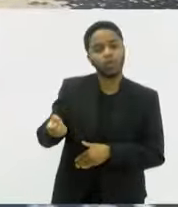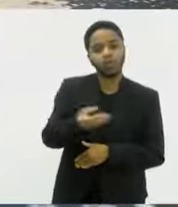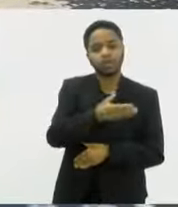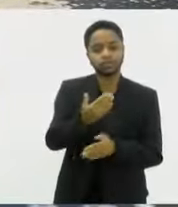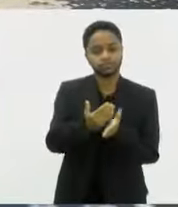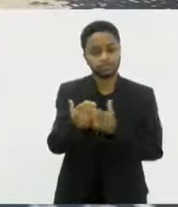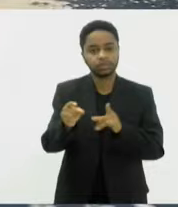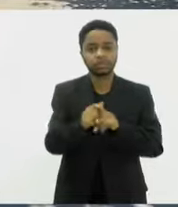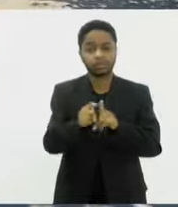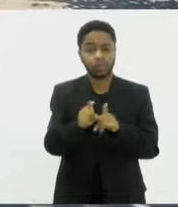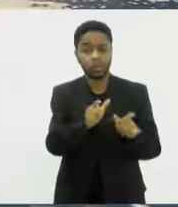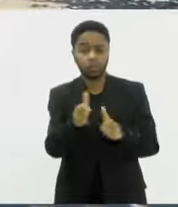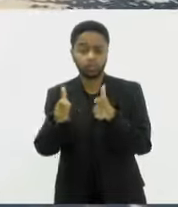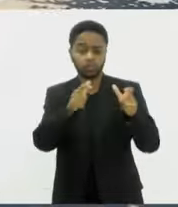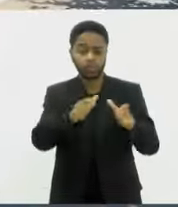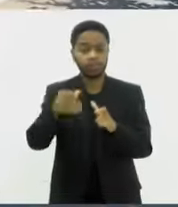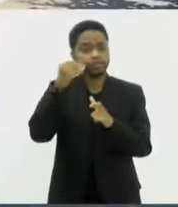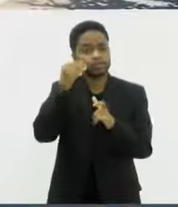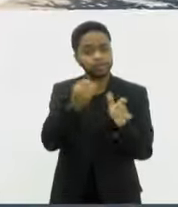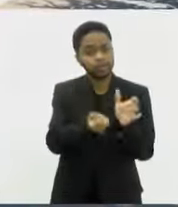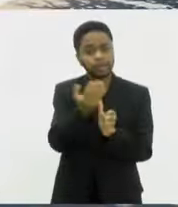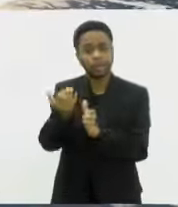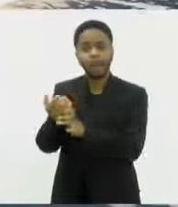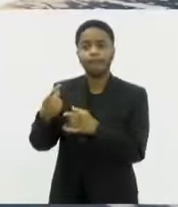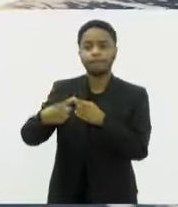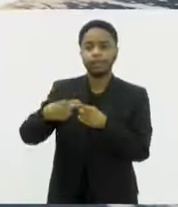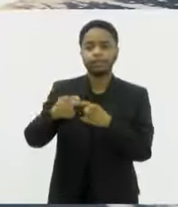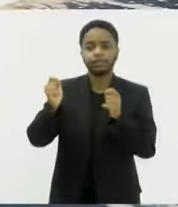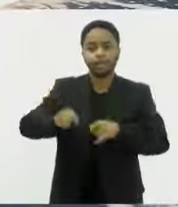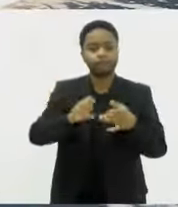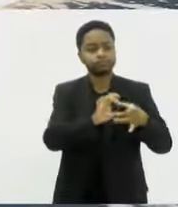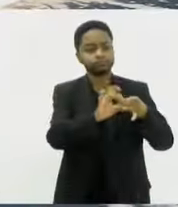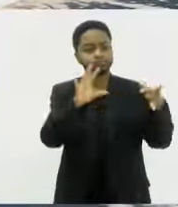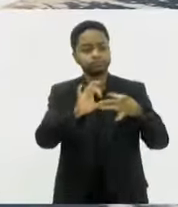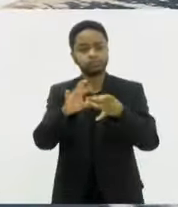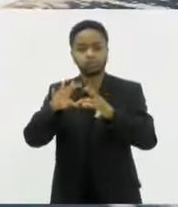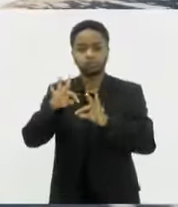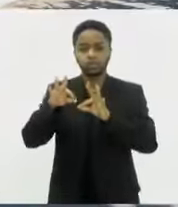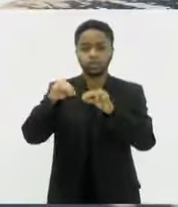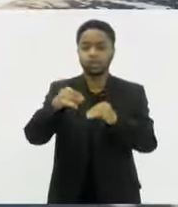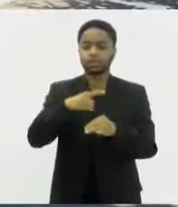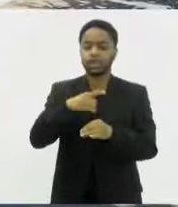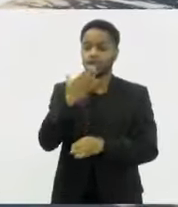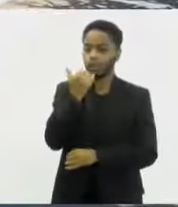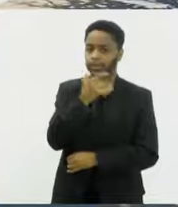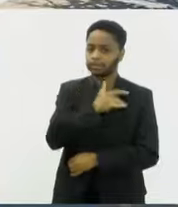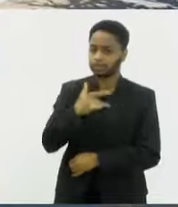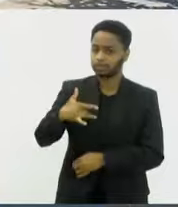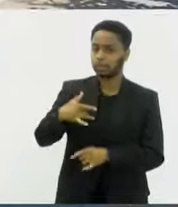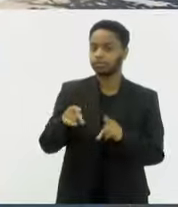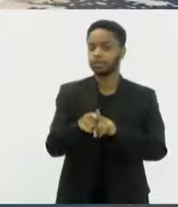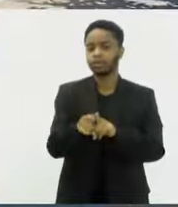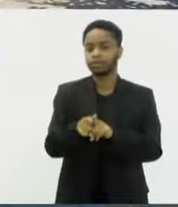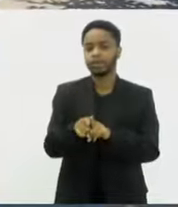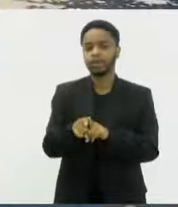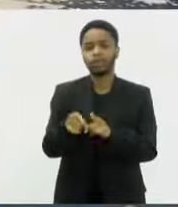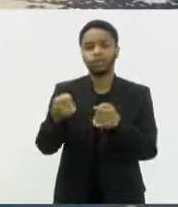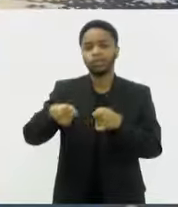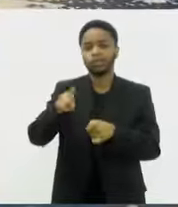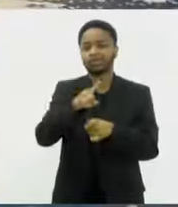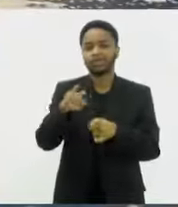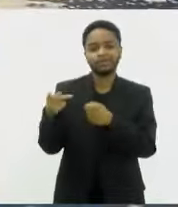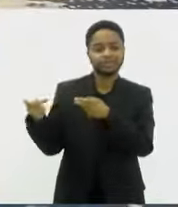cidade inteira, né? Pra todo mundo poder ter essa disponibilização de uma alimentação saudável De não ter que vir aqui no centro,